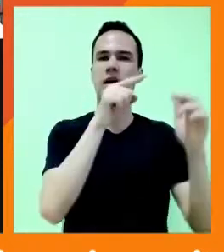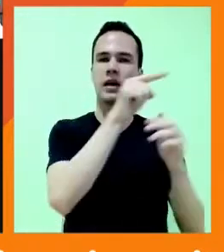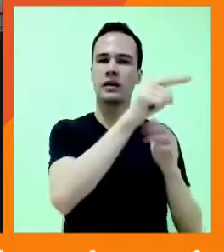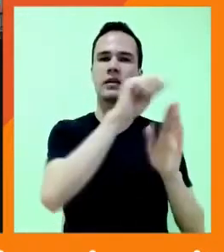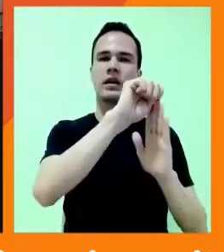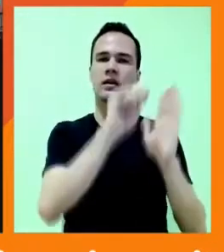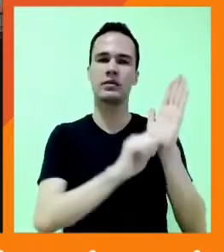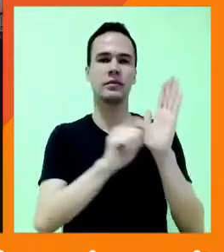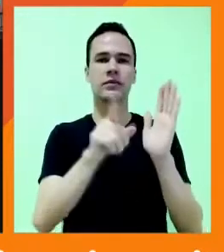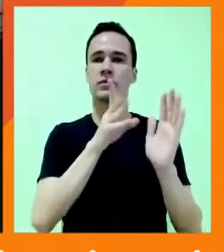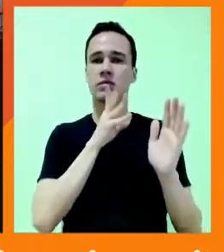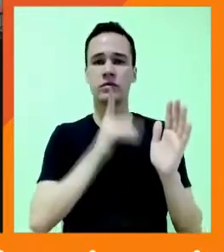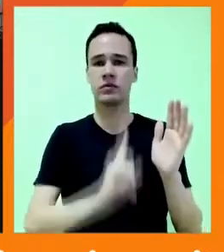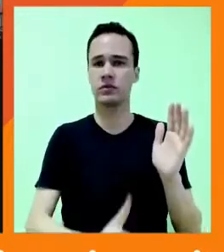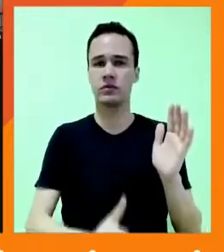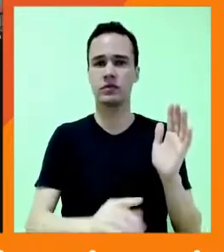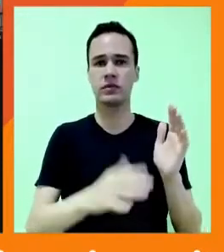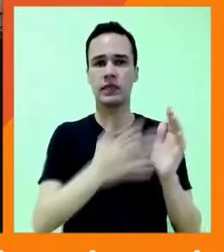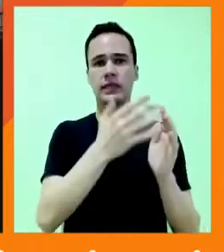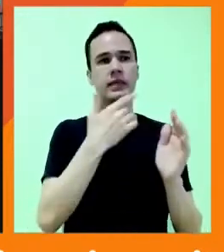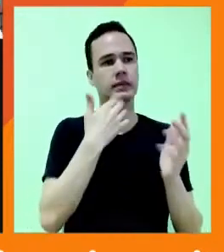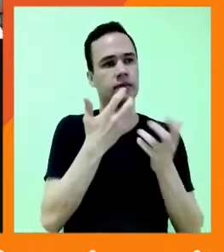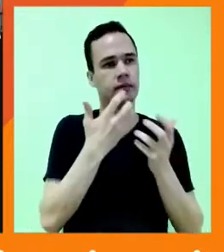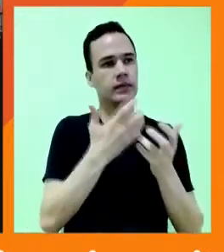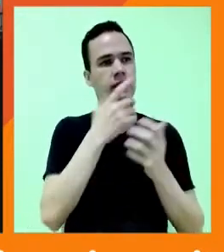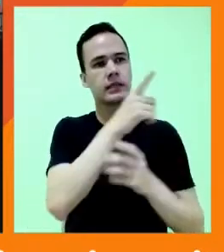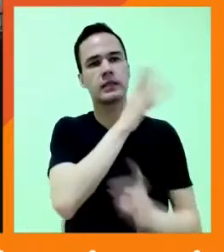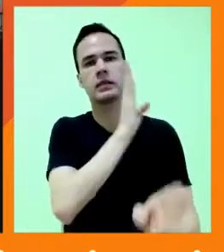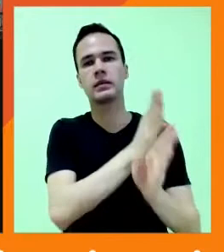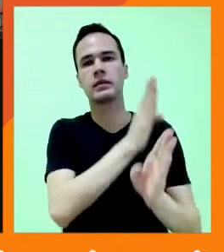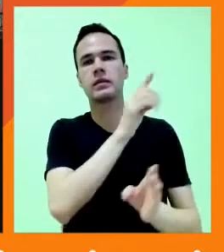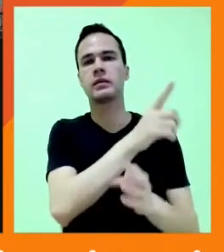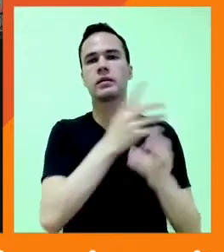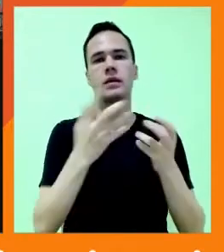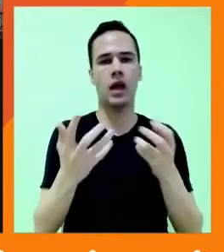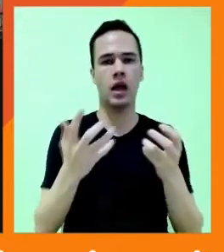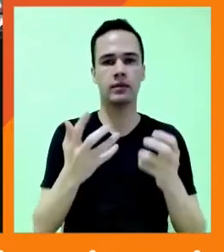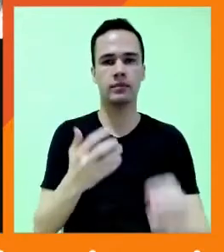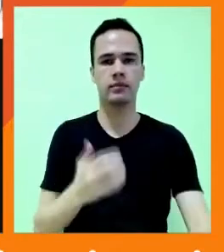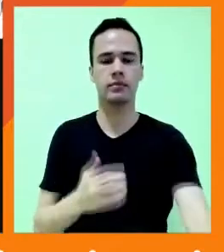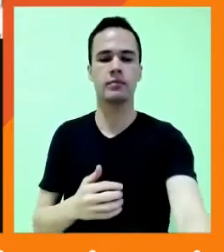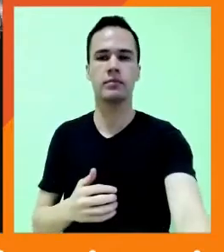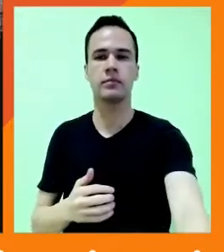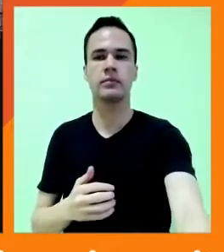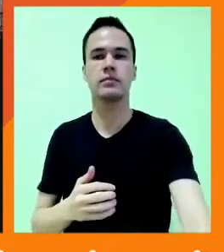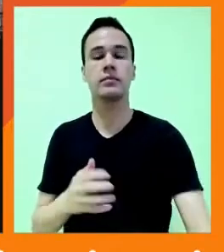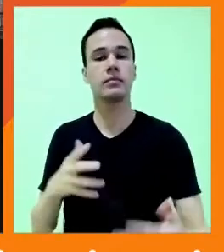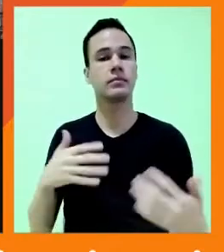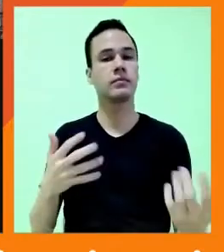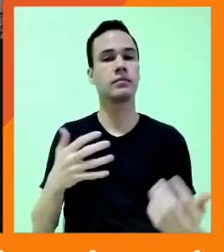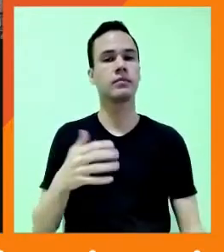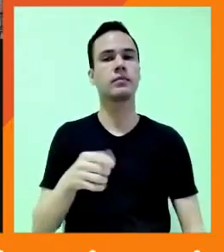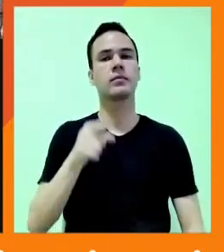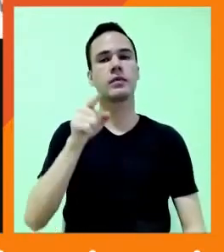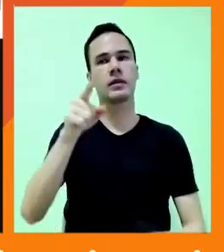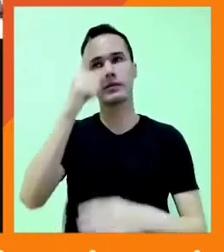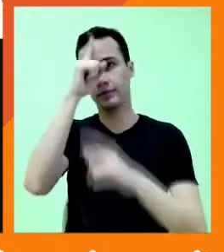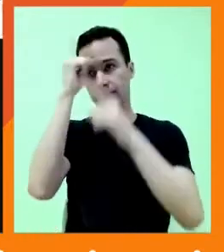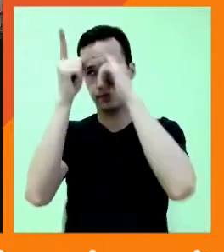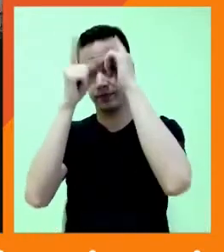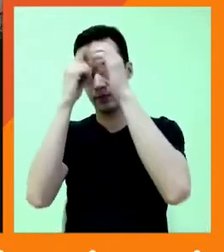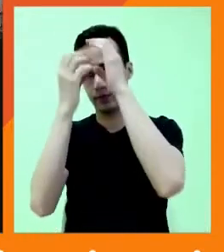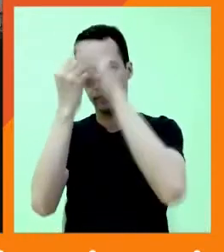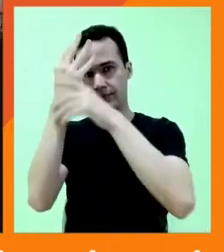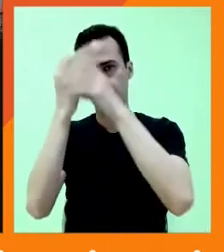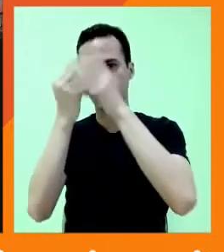e você fica o tempo inteiro querendo adivinhar o que ele quer. Então isso acaba afetando sua criatividade. Você